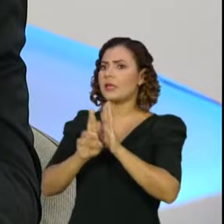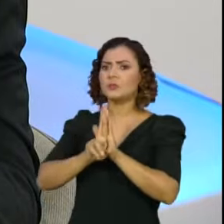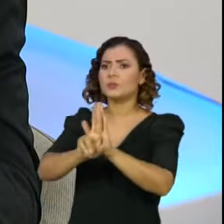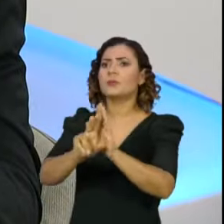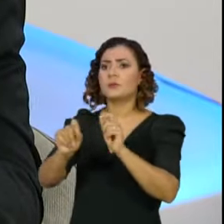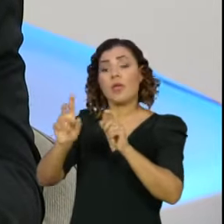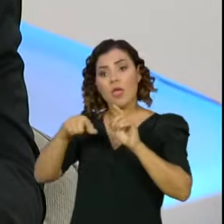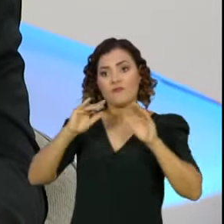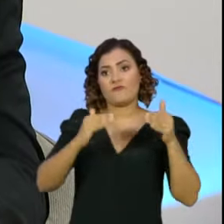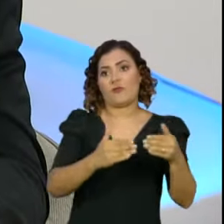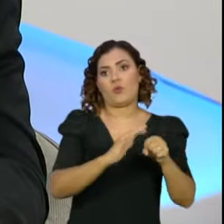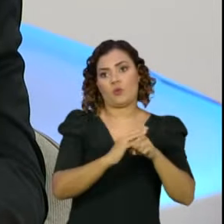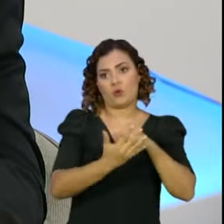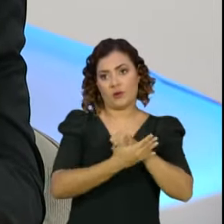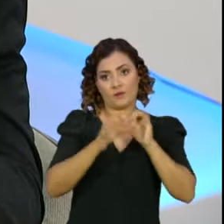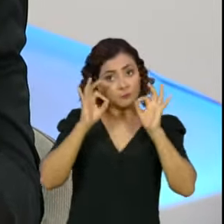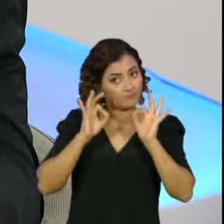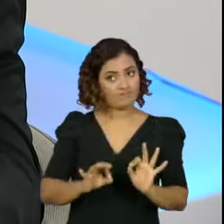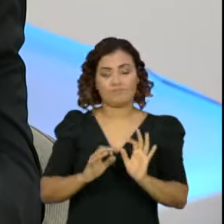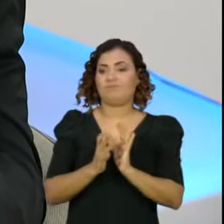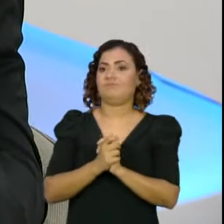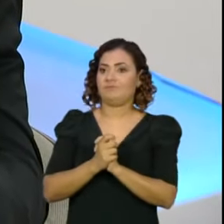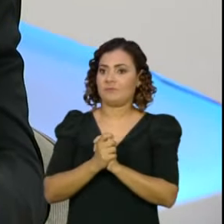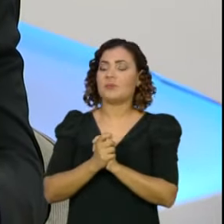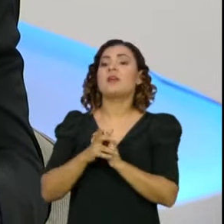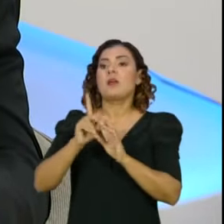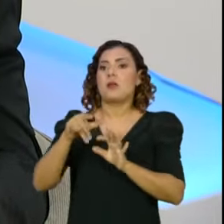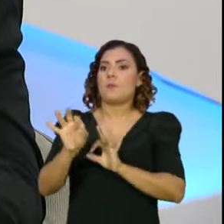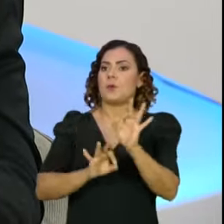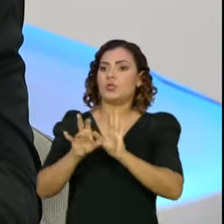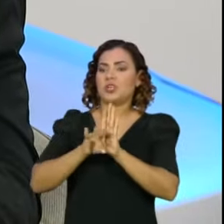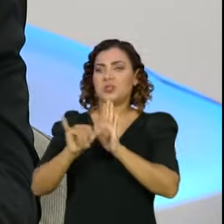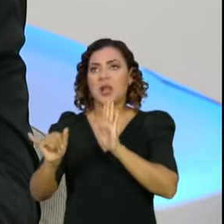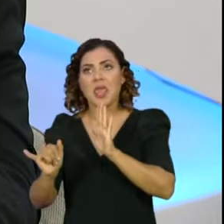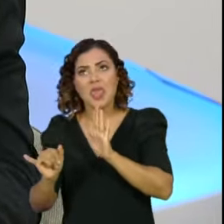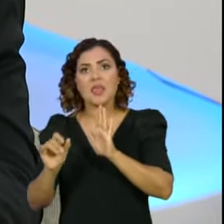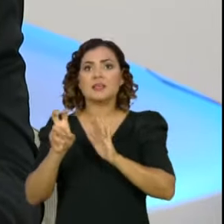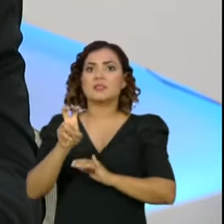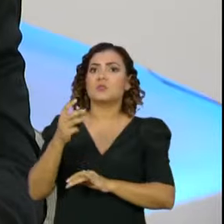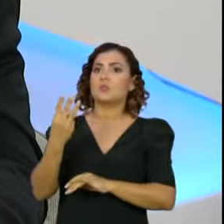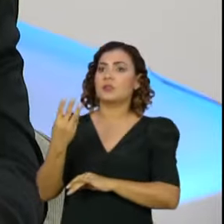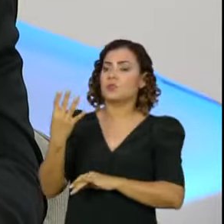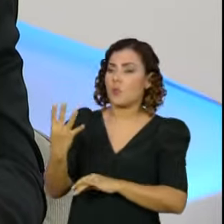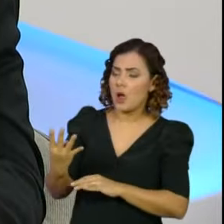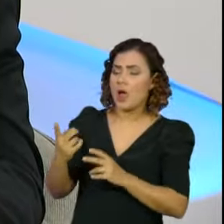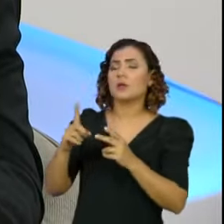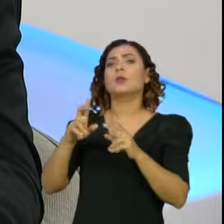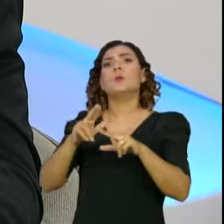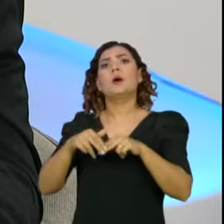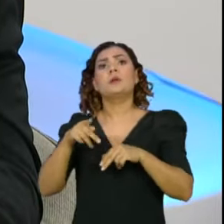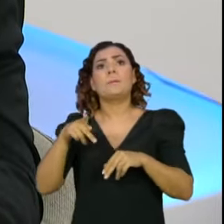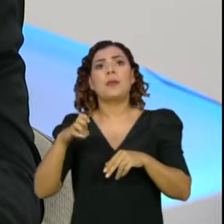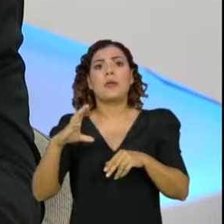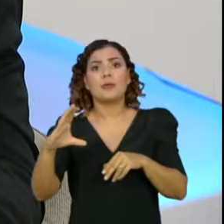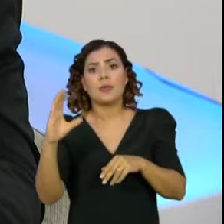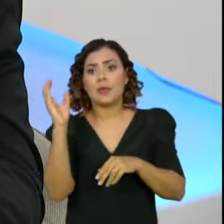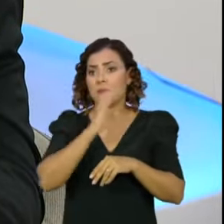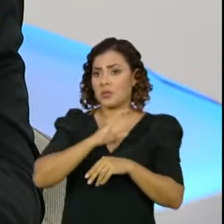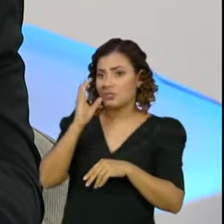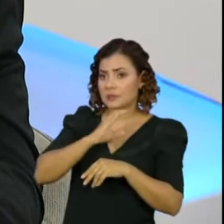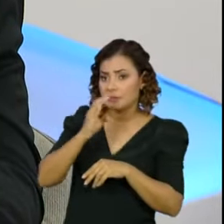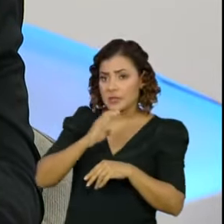enfrentamento da pandemia, não há dúvida. É a razão de ser do projeto de lei 534, é a razão de ser da PEC emergencial